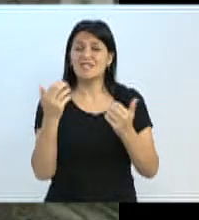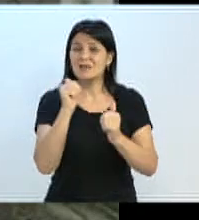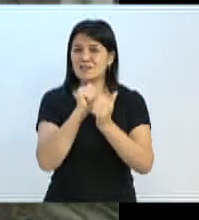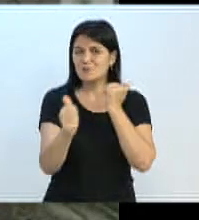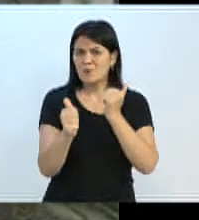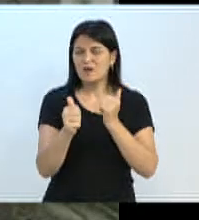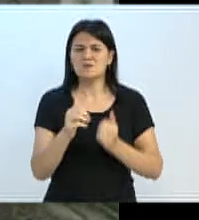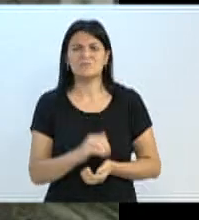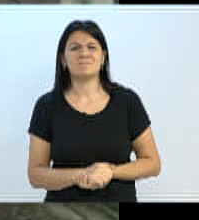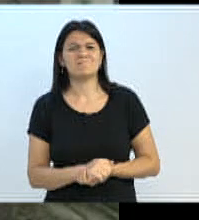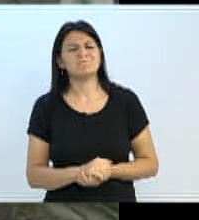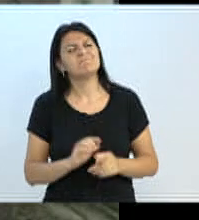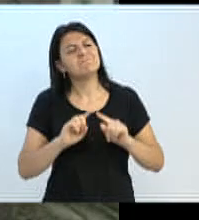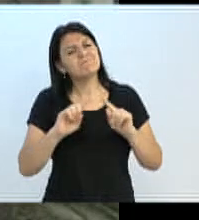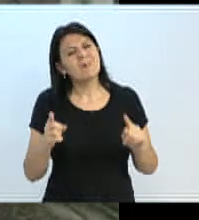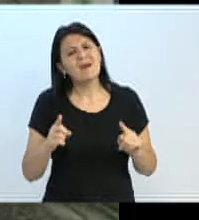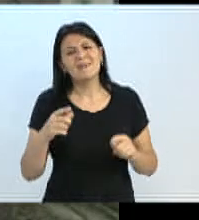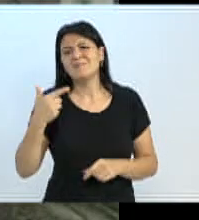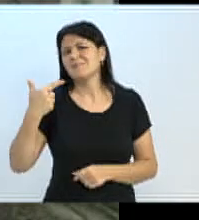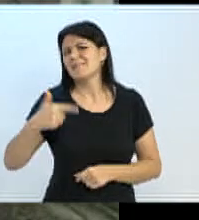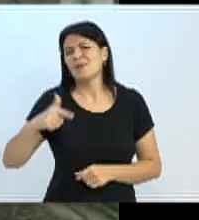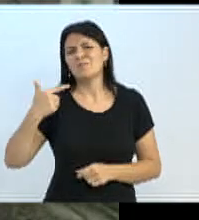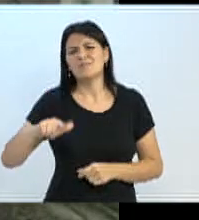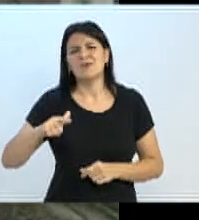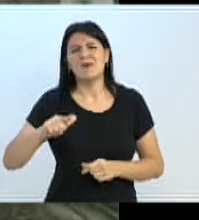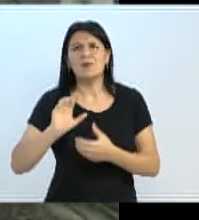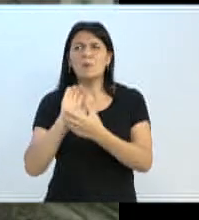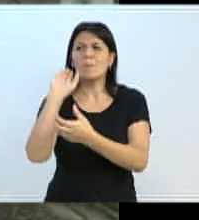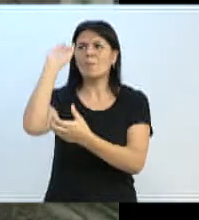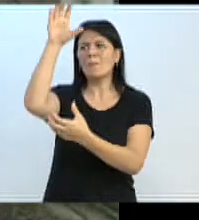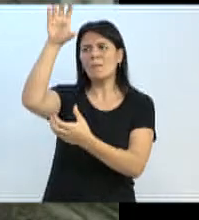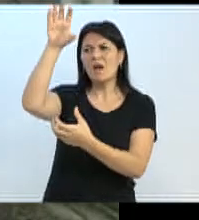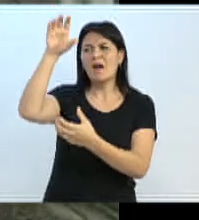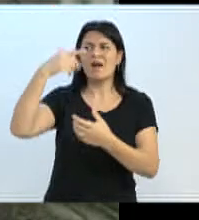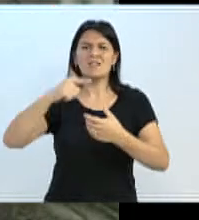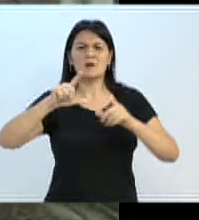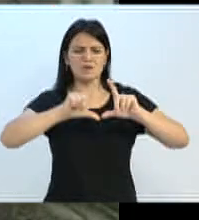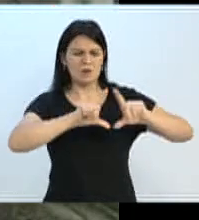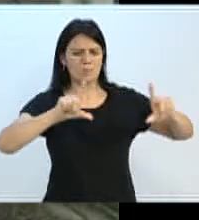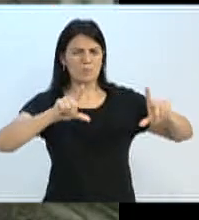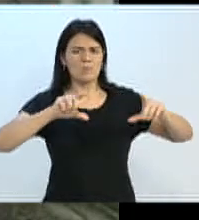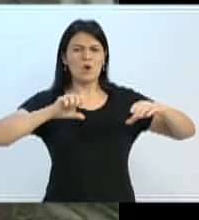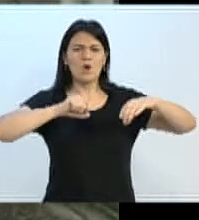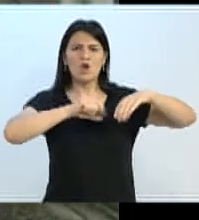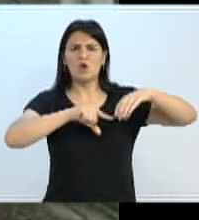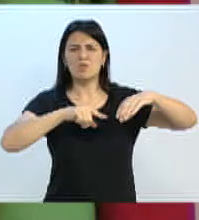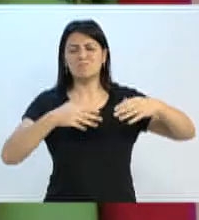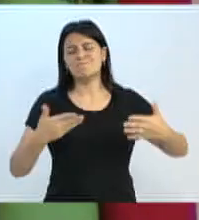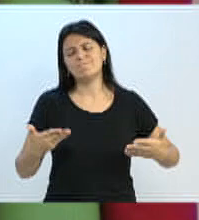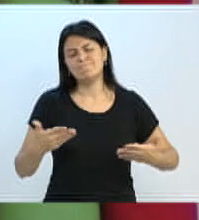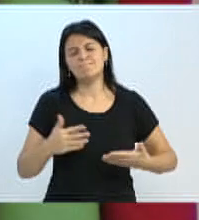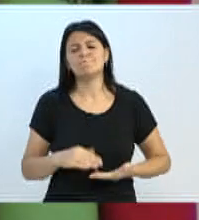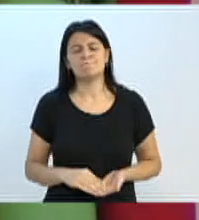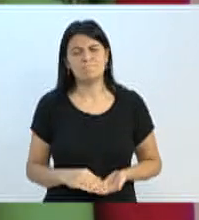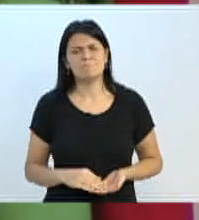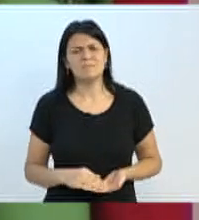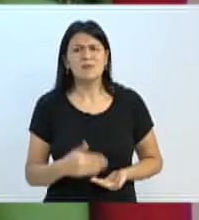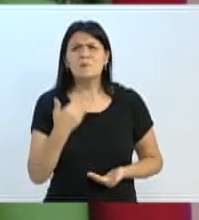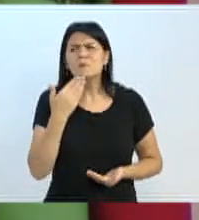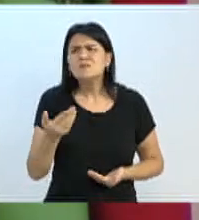não temos uma trave e nenhuma rede de basquete. Isso praticamente aí. Então, o senhor líder do governo...